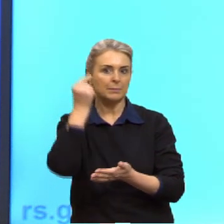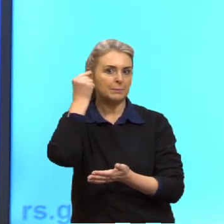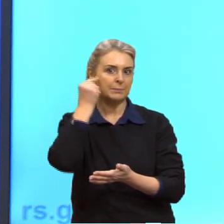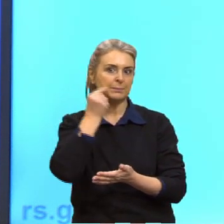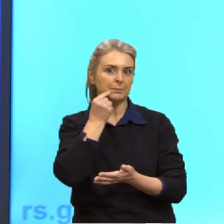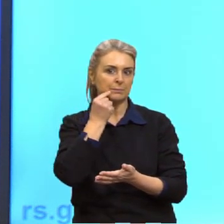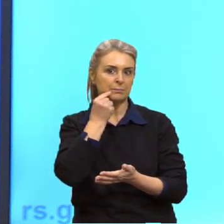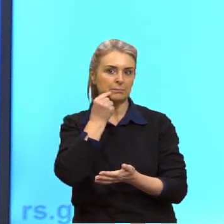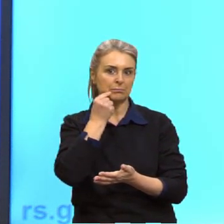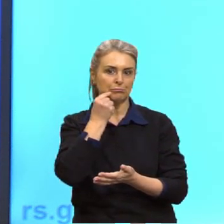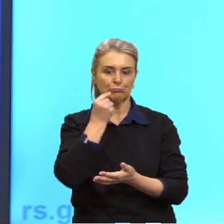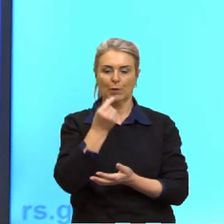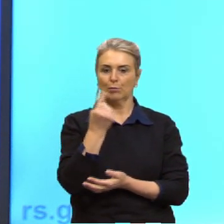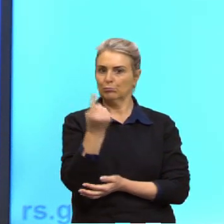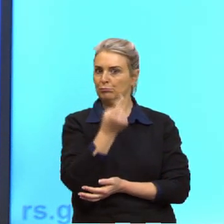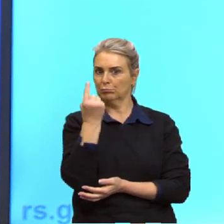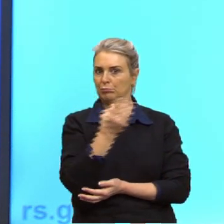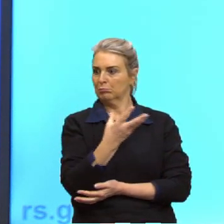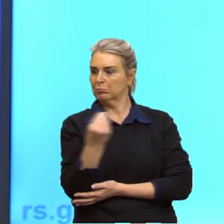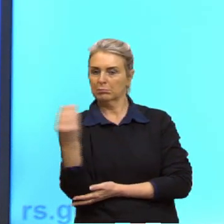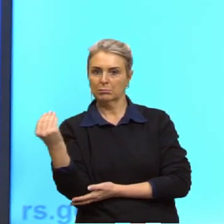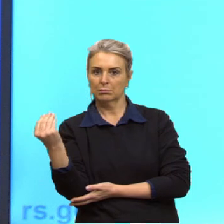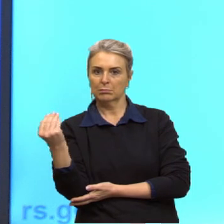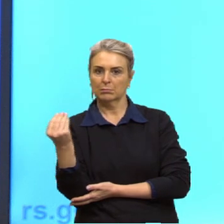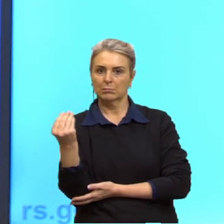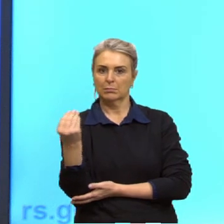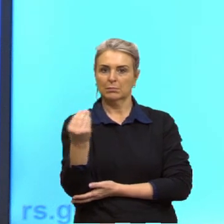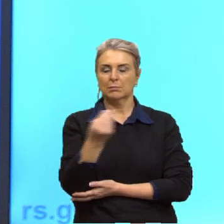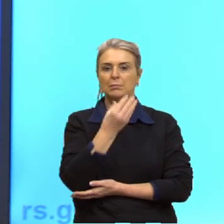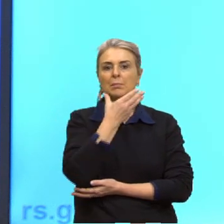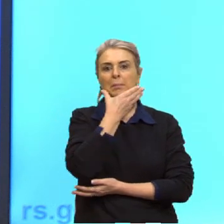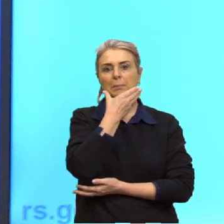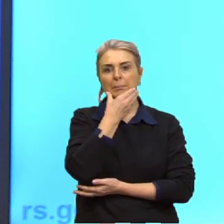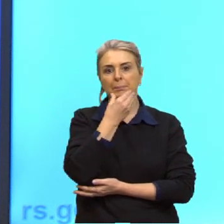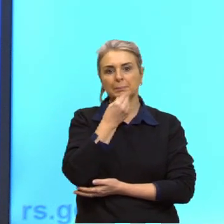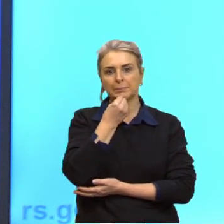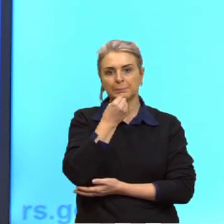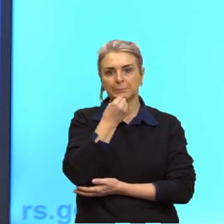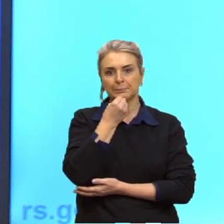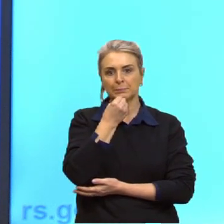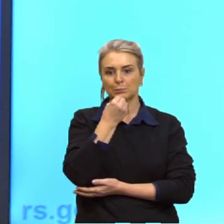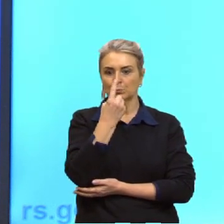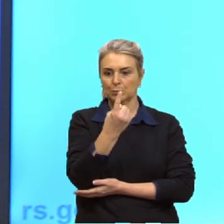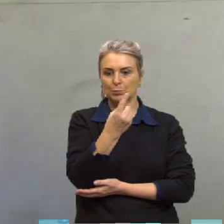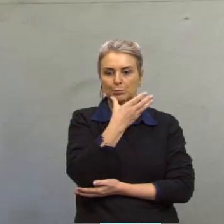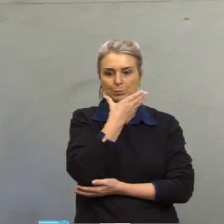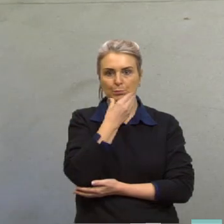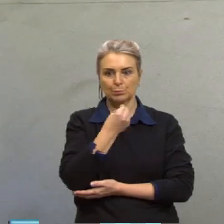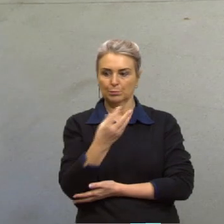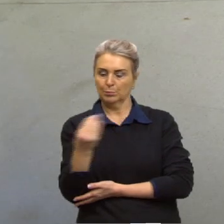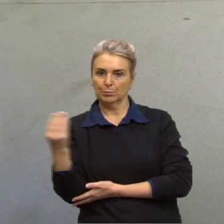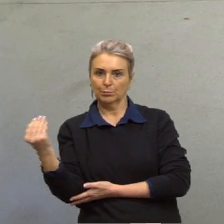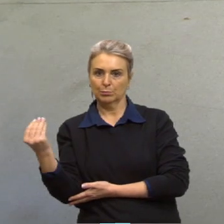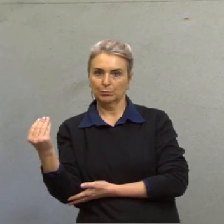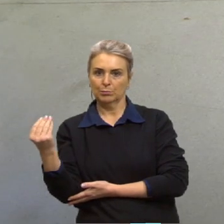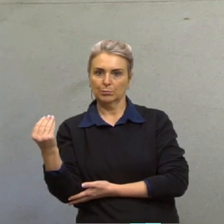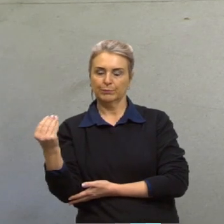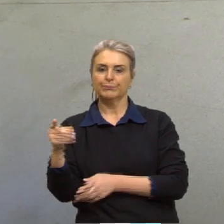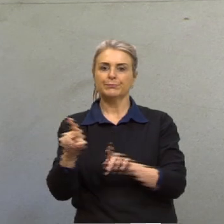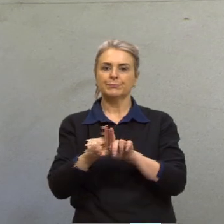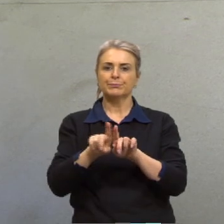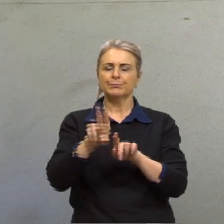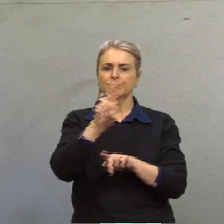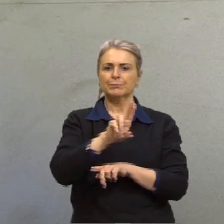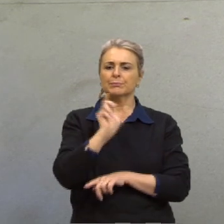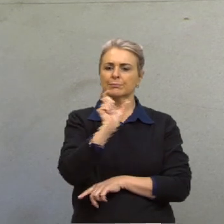ou plural. Exemplo, menino e meninos. Pessoal, tem um negócio que é um termo mais técnico, tá? Que